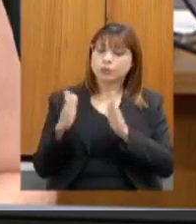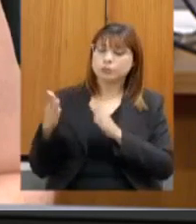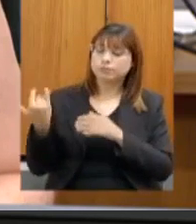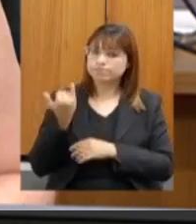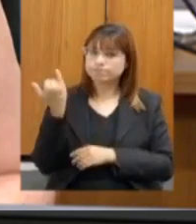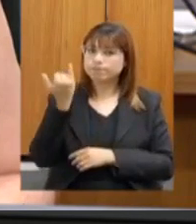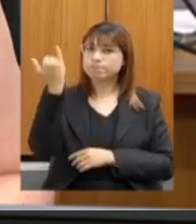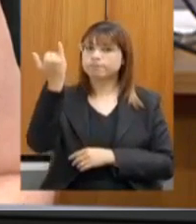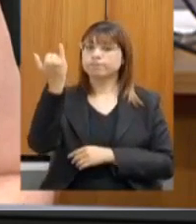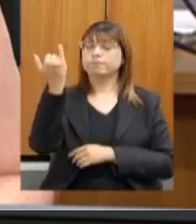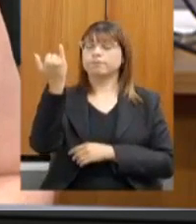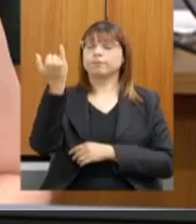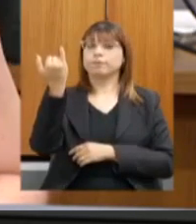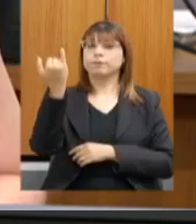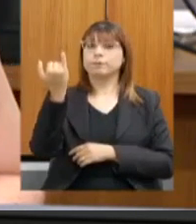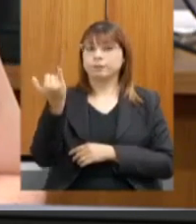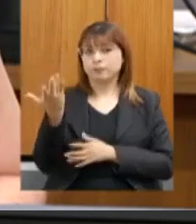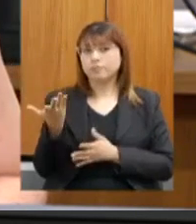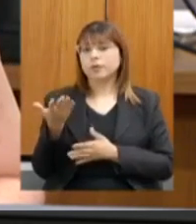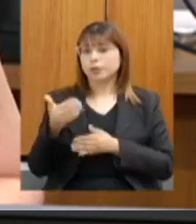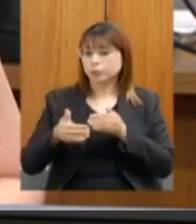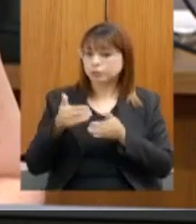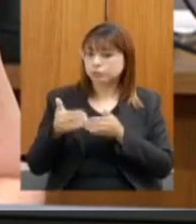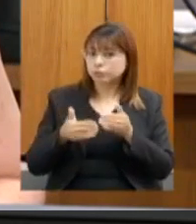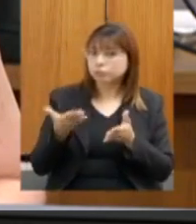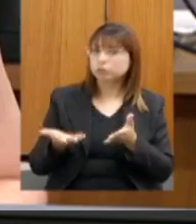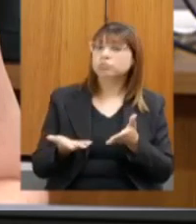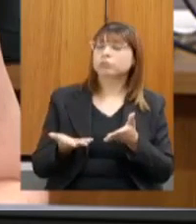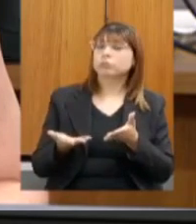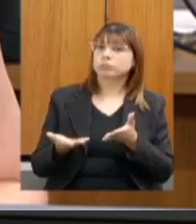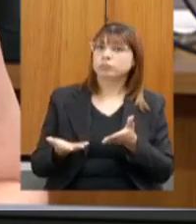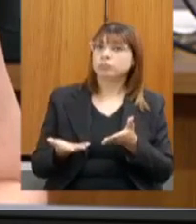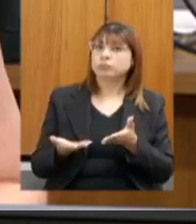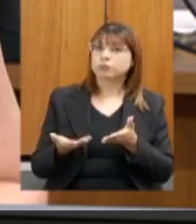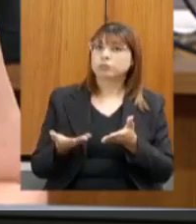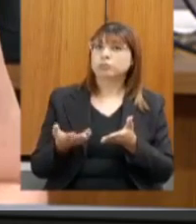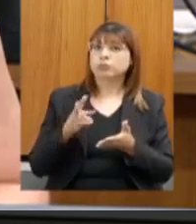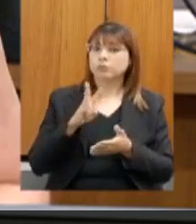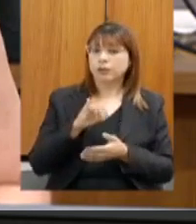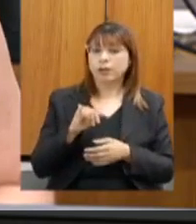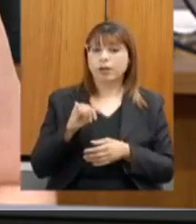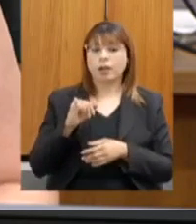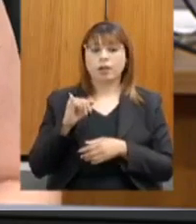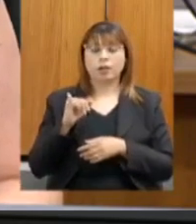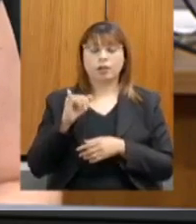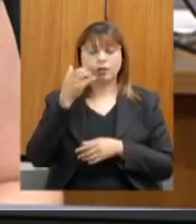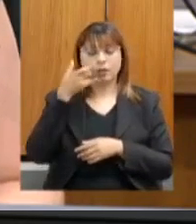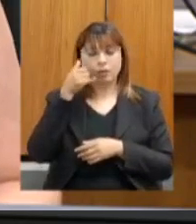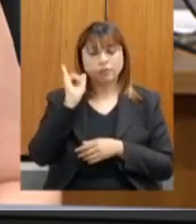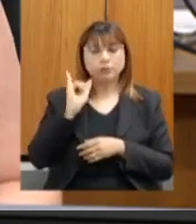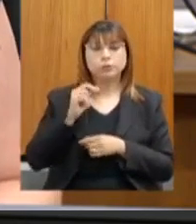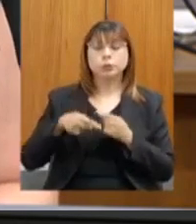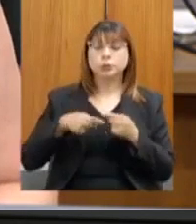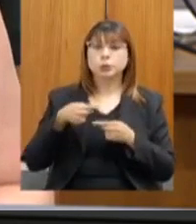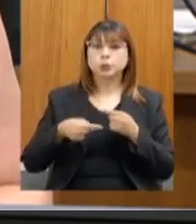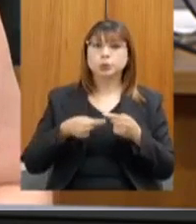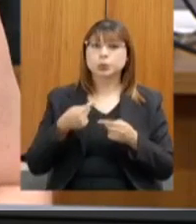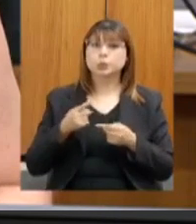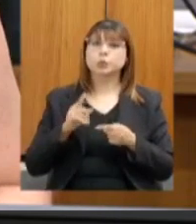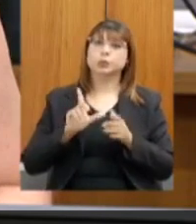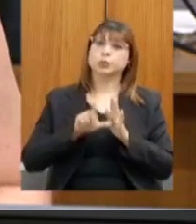e que ele vem avançando e que vai evoluir inclusive para uma desburocratização e, mais uma vez,